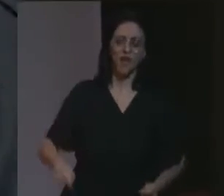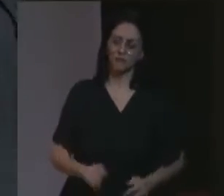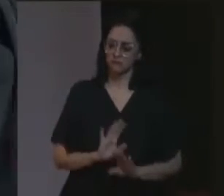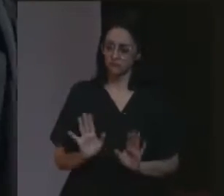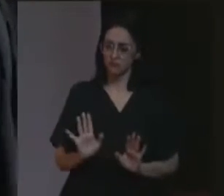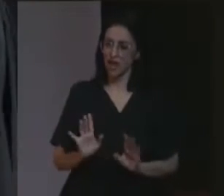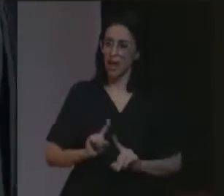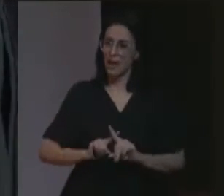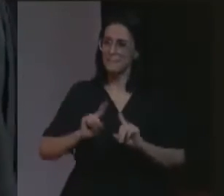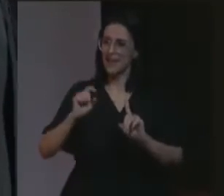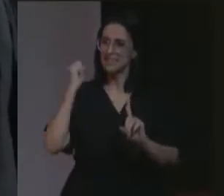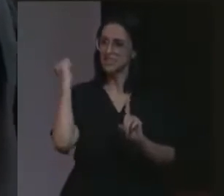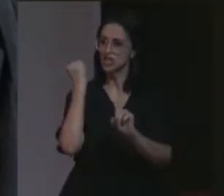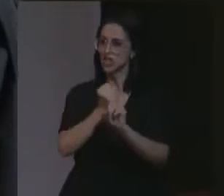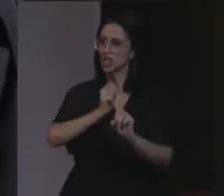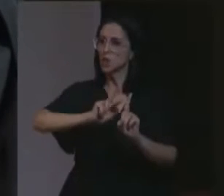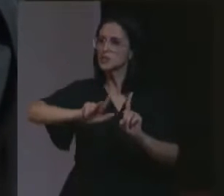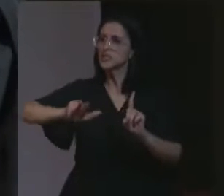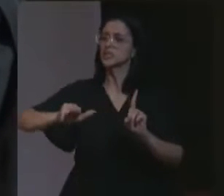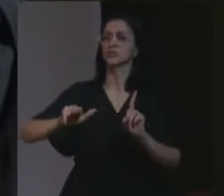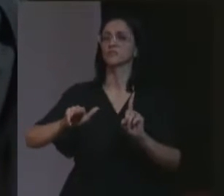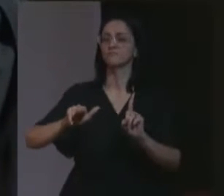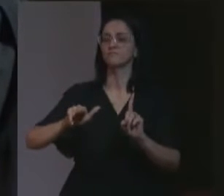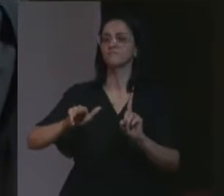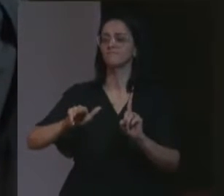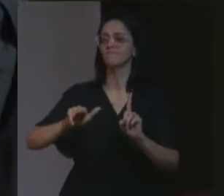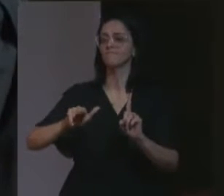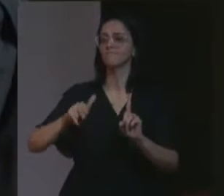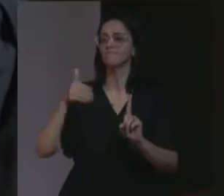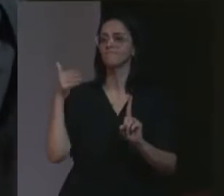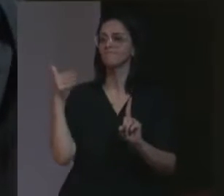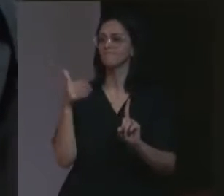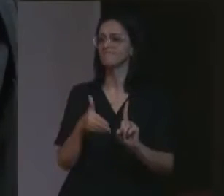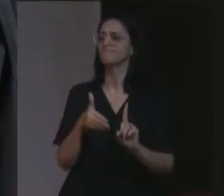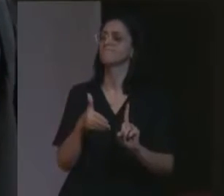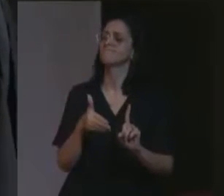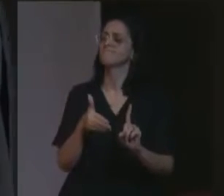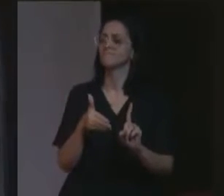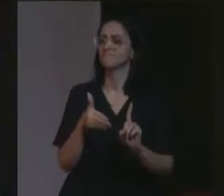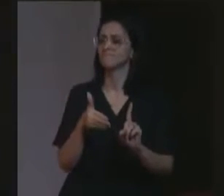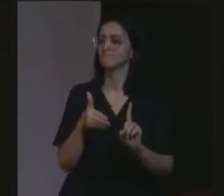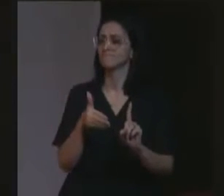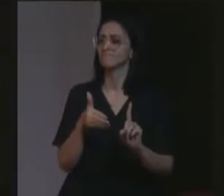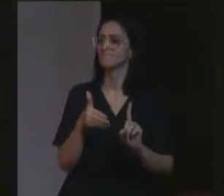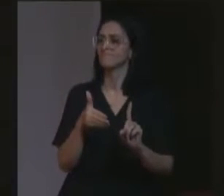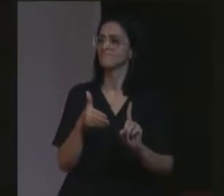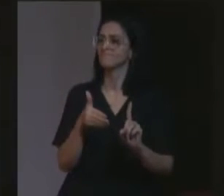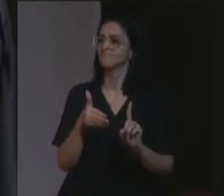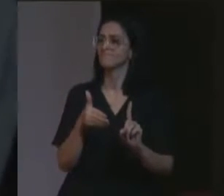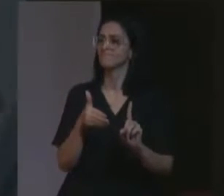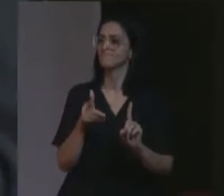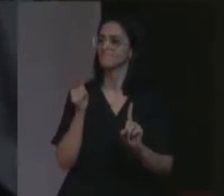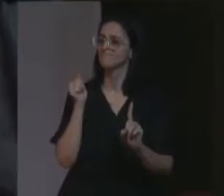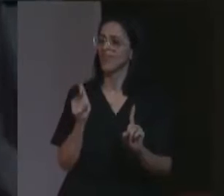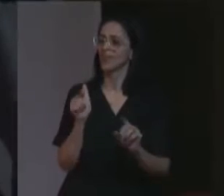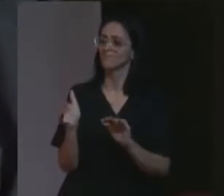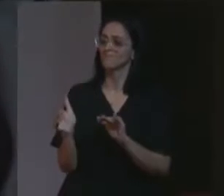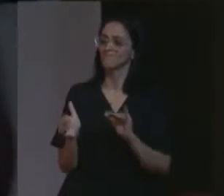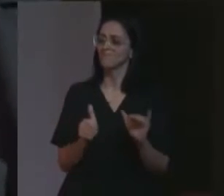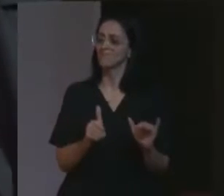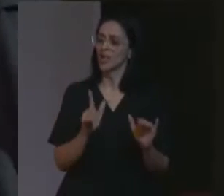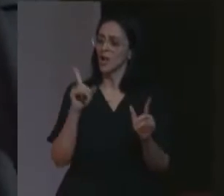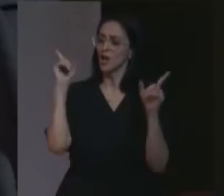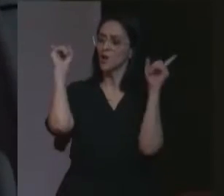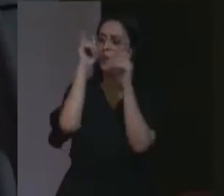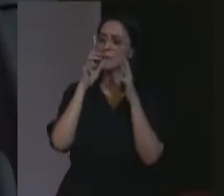Mas o genocídio é um caso à parte, é mais